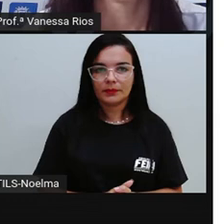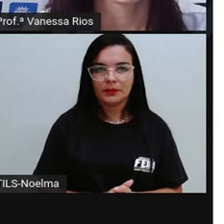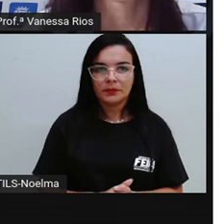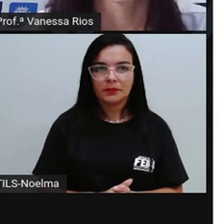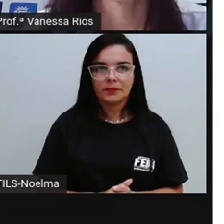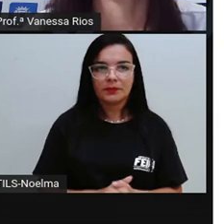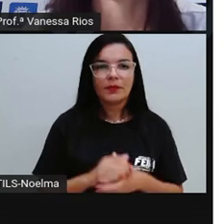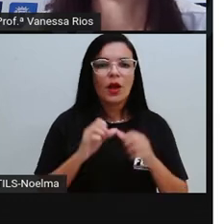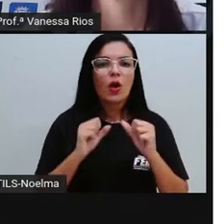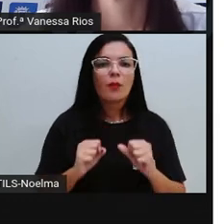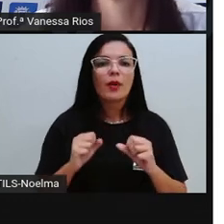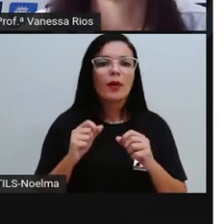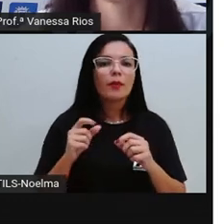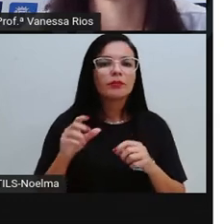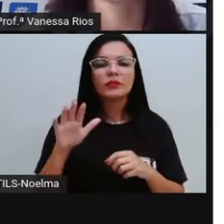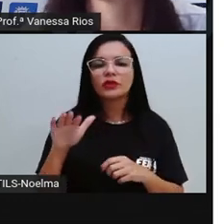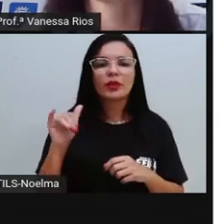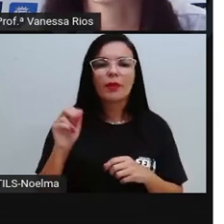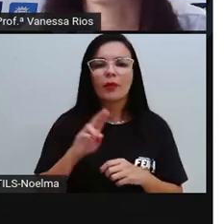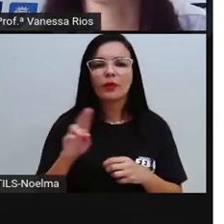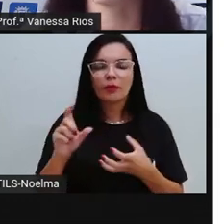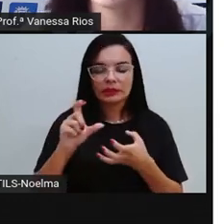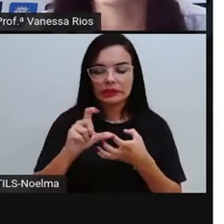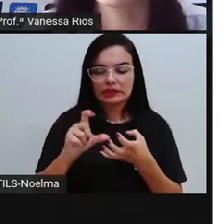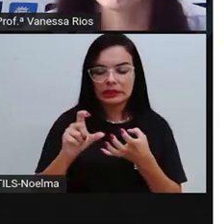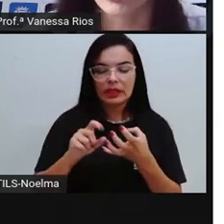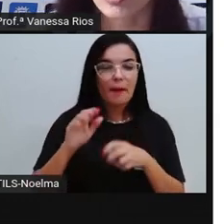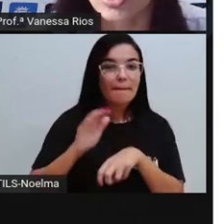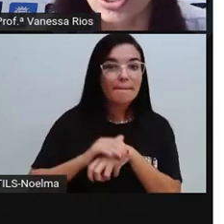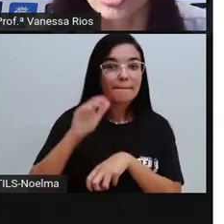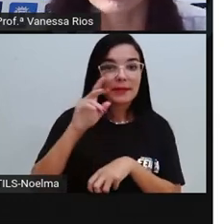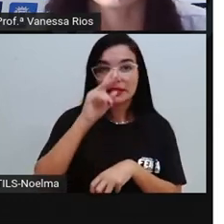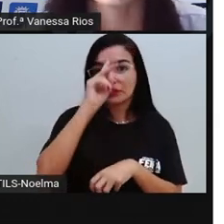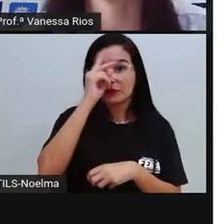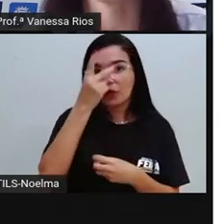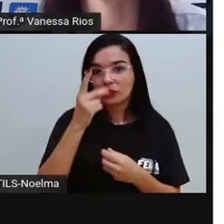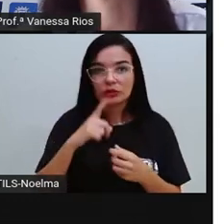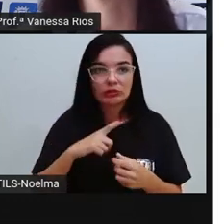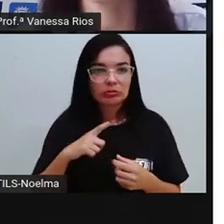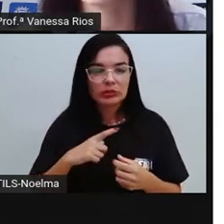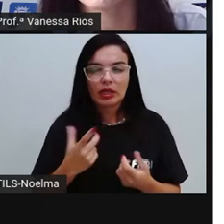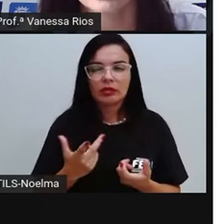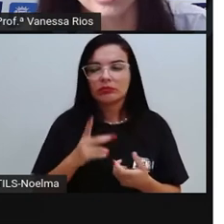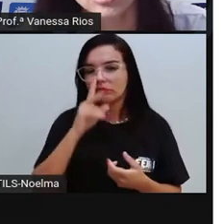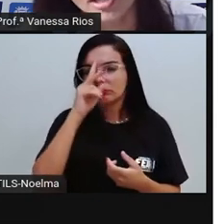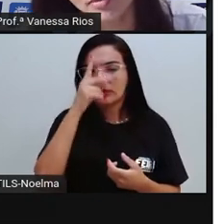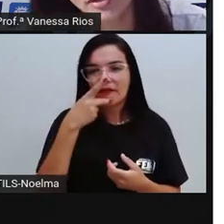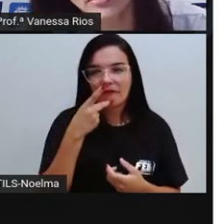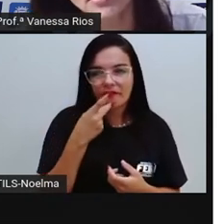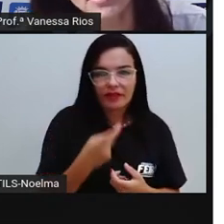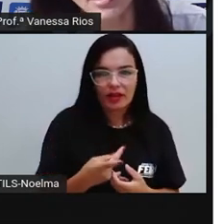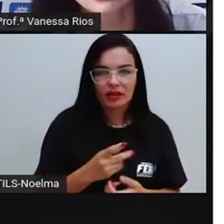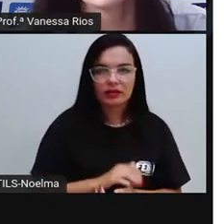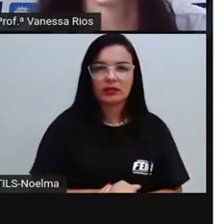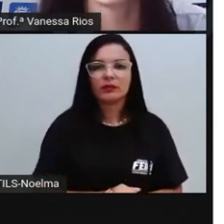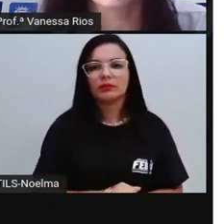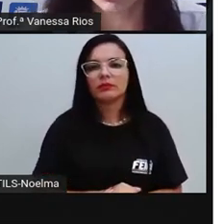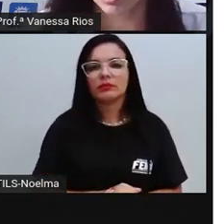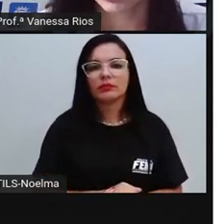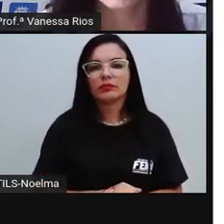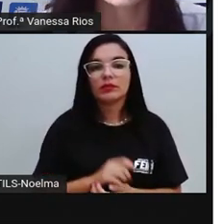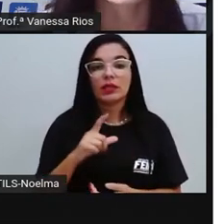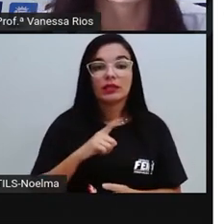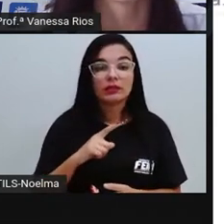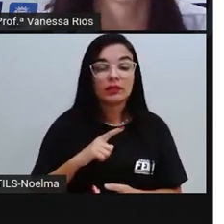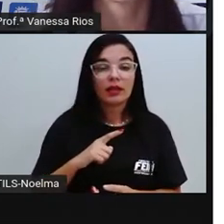E aí, como é que podemos chamar essa sílaba que é mais forte, que tem aí mais intensidade na pronúncia? Nós